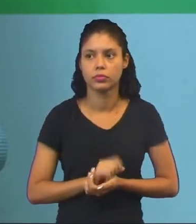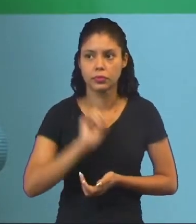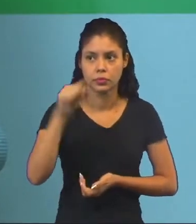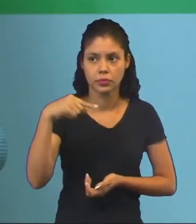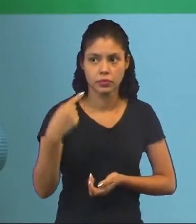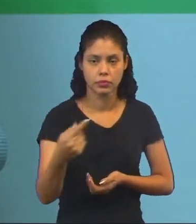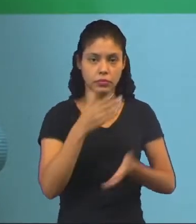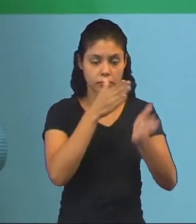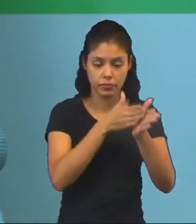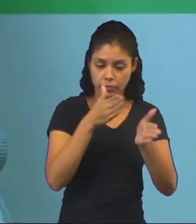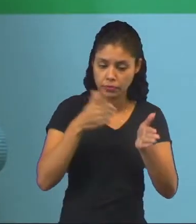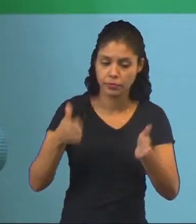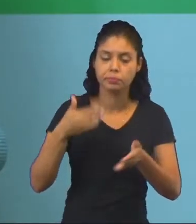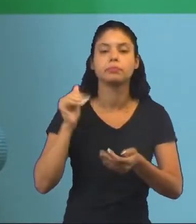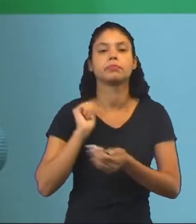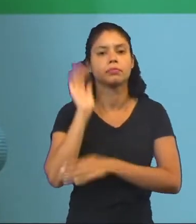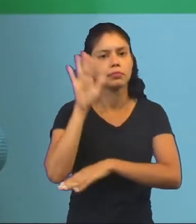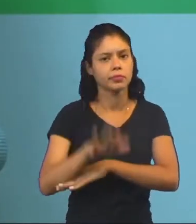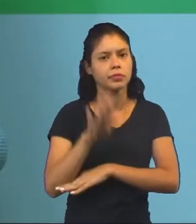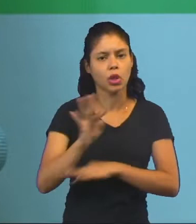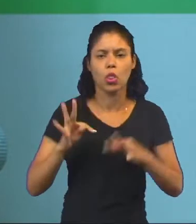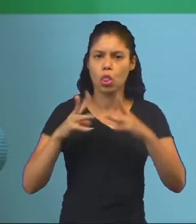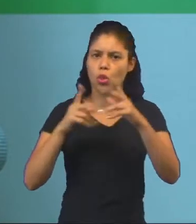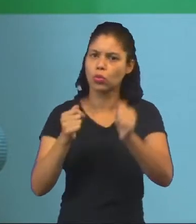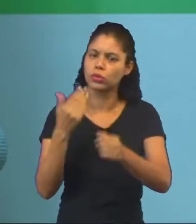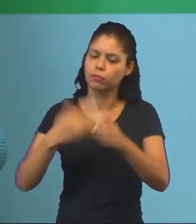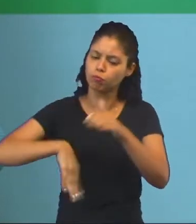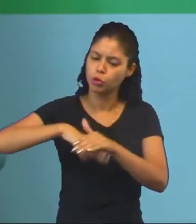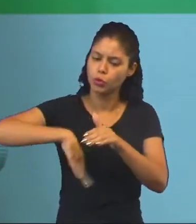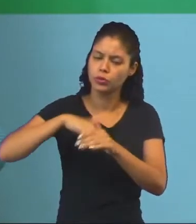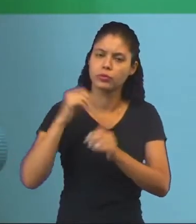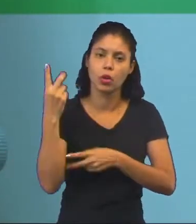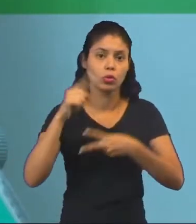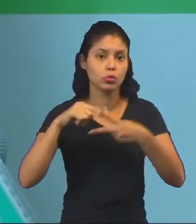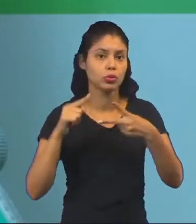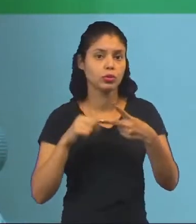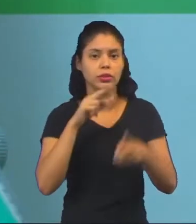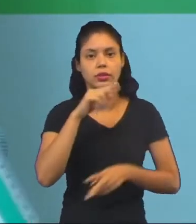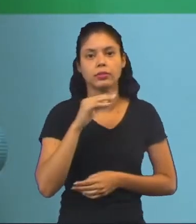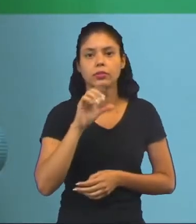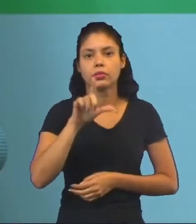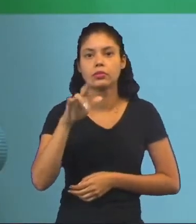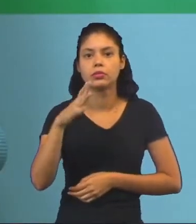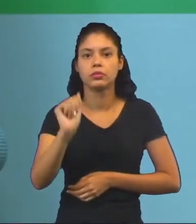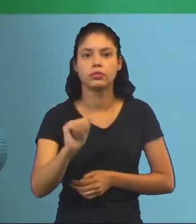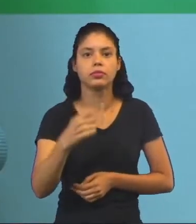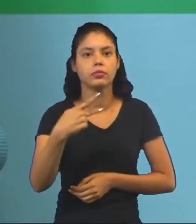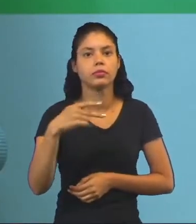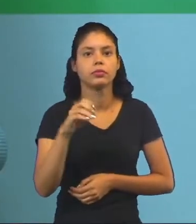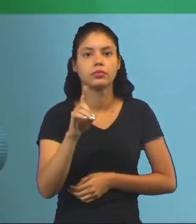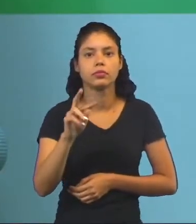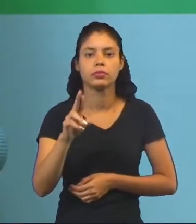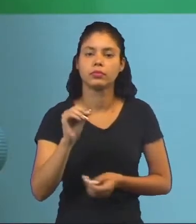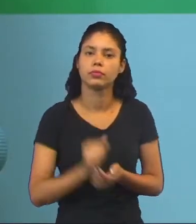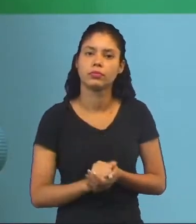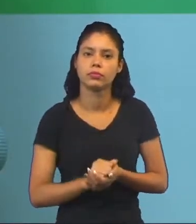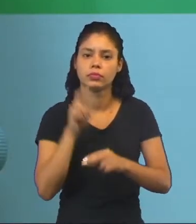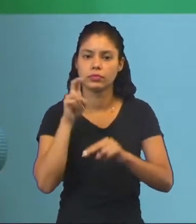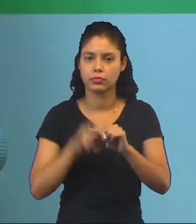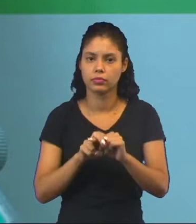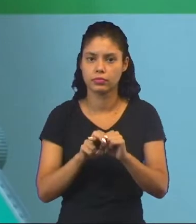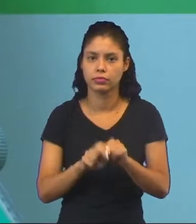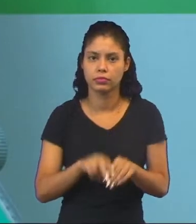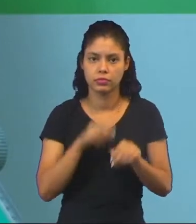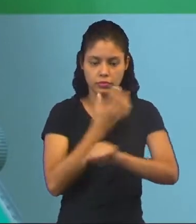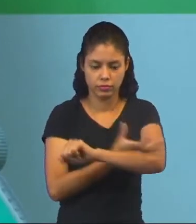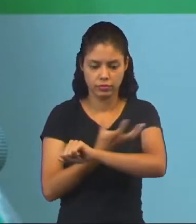Depois de passarem a tarde inteira jogando futebol, os dois irmãos, Lucas e Pedro, sentaram-se na